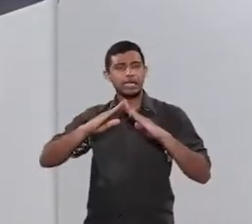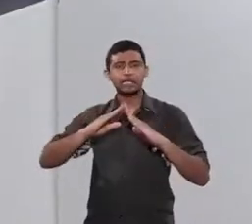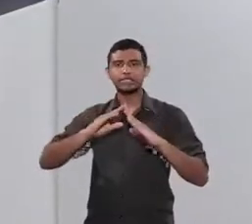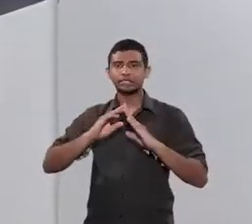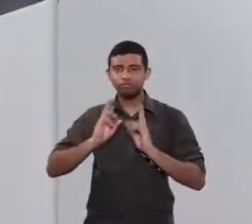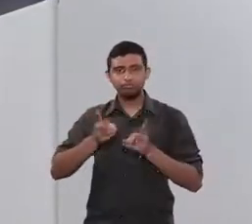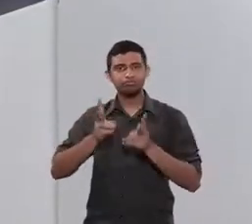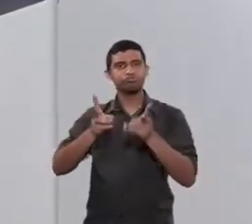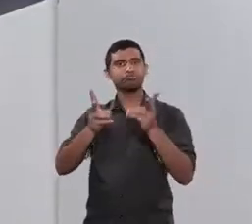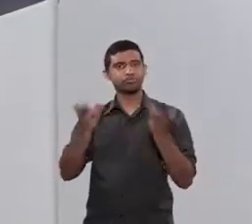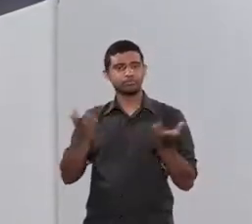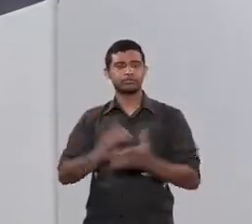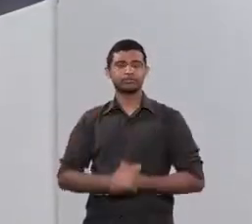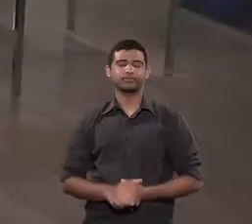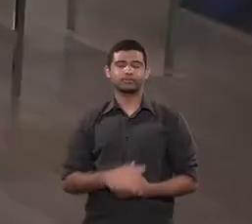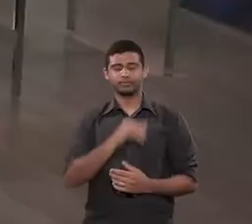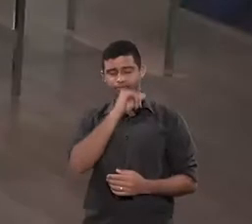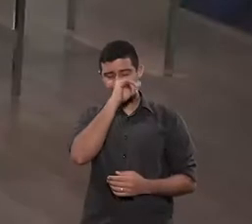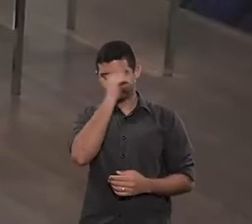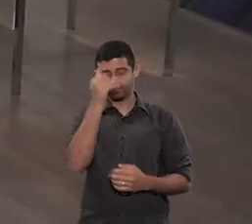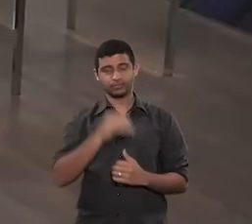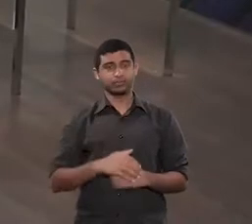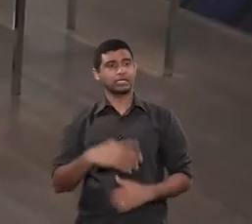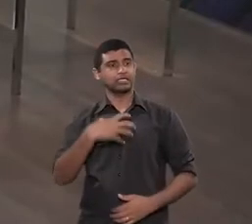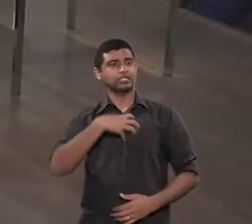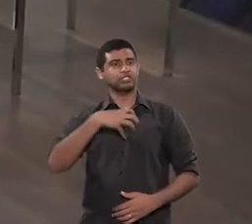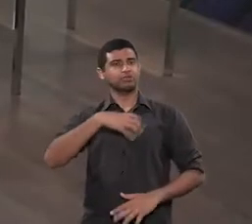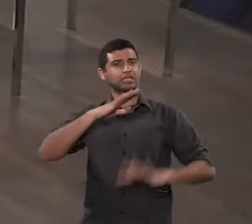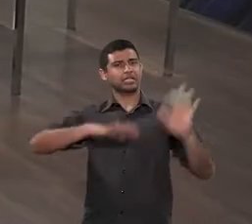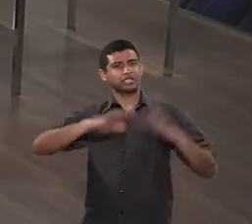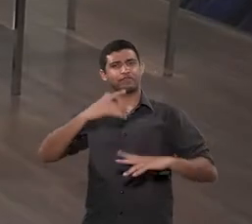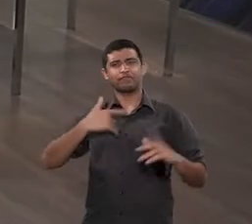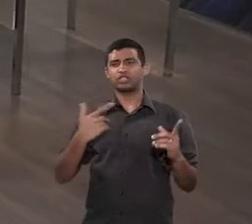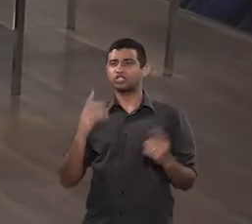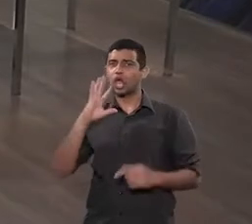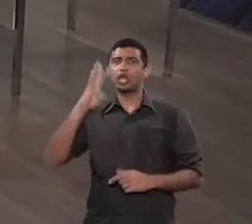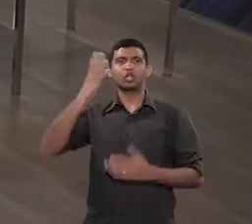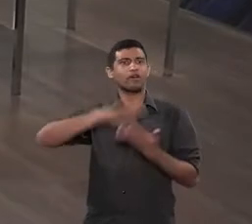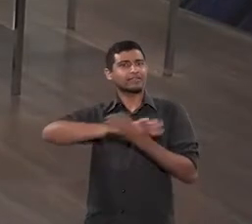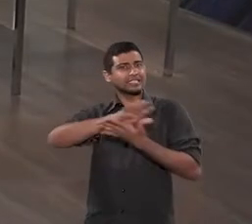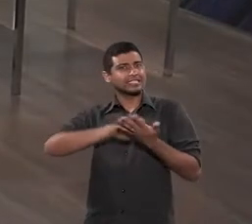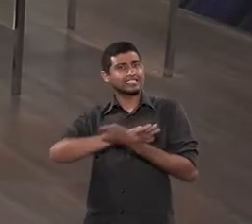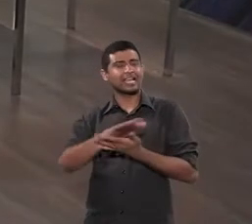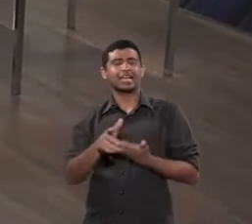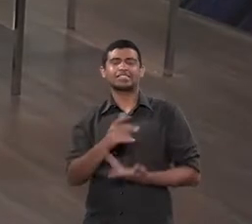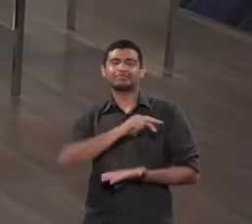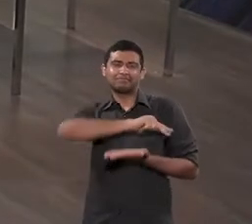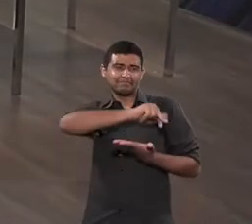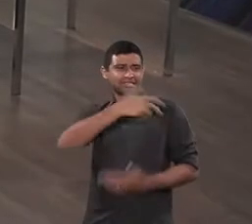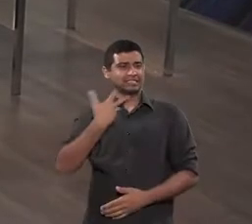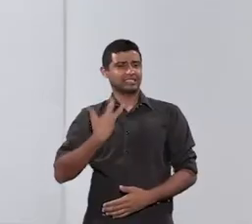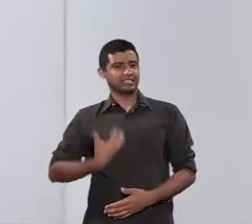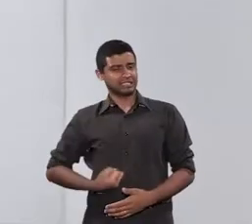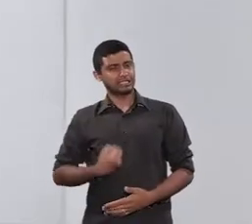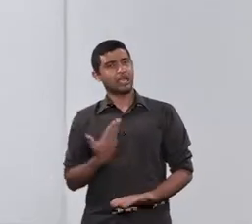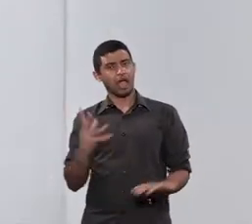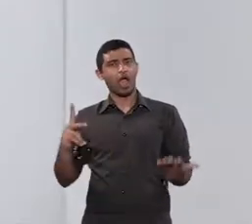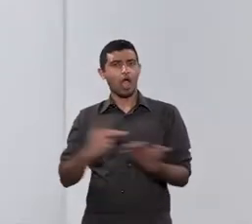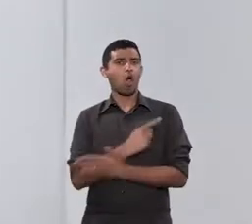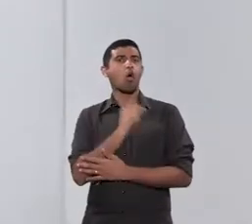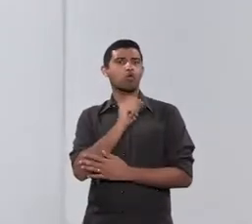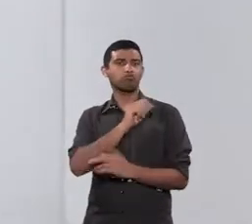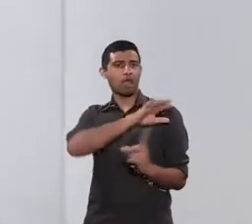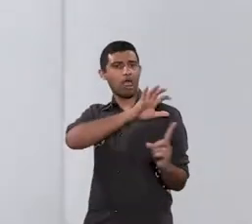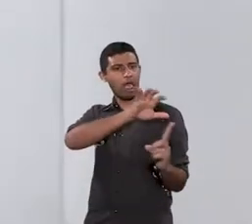e continuar ocorrendo dentro do próprio casamento. Sentimentos mal resolvidos, né? As frustrações, tudo isso, acabam sendo levadas para